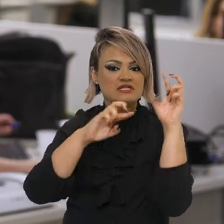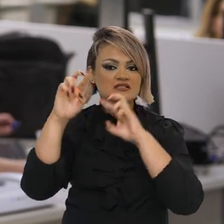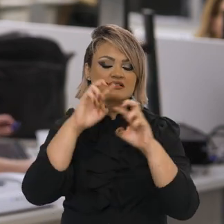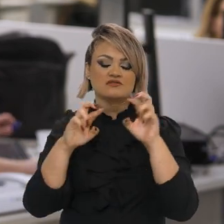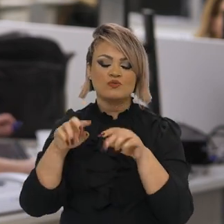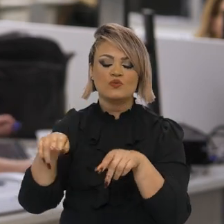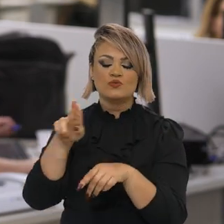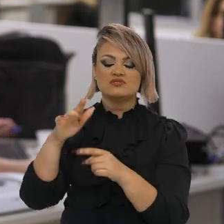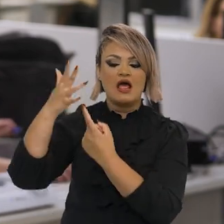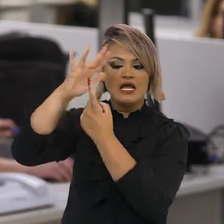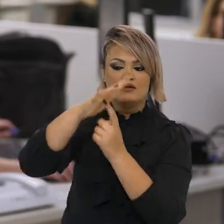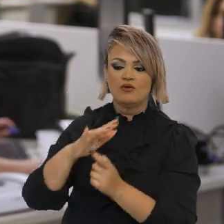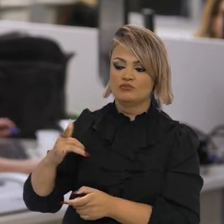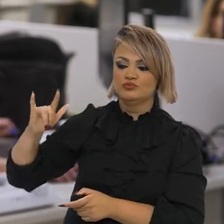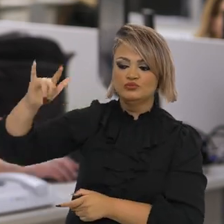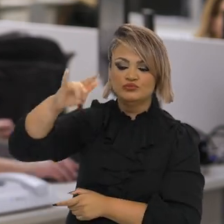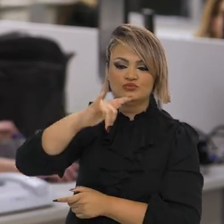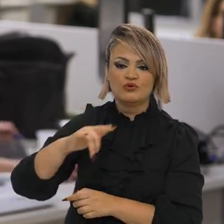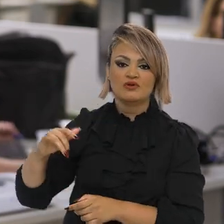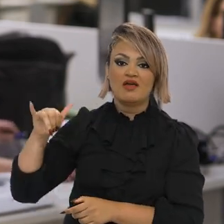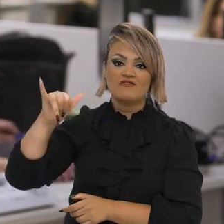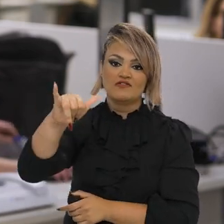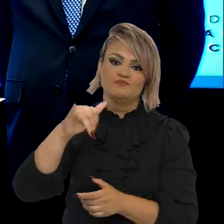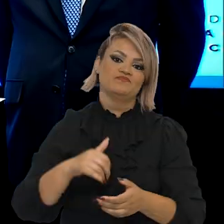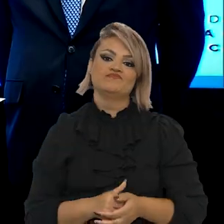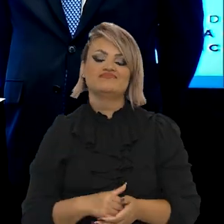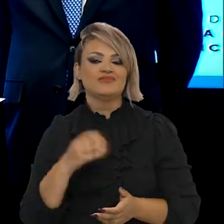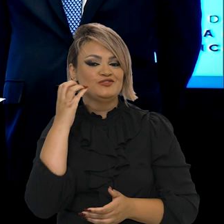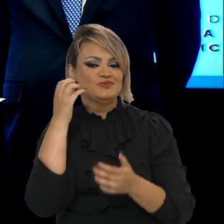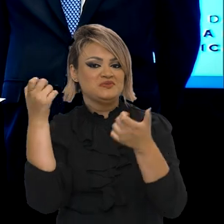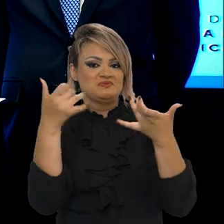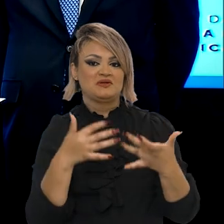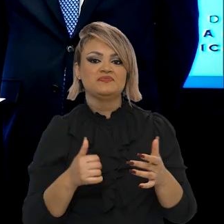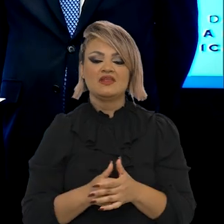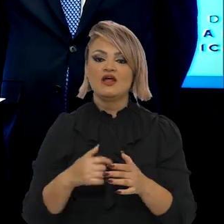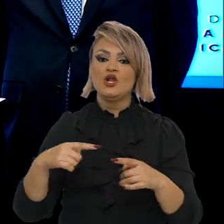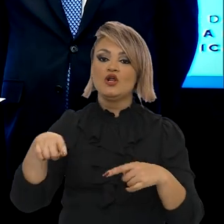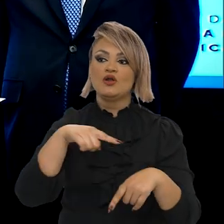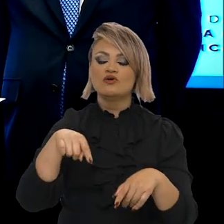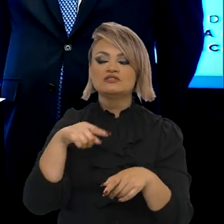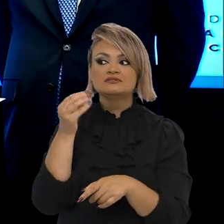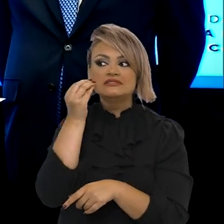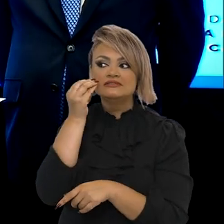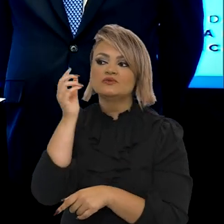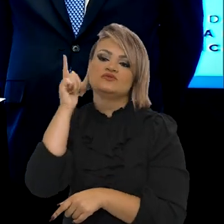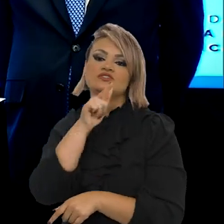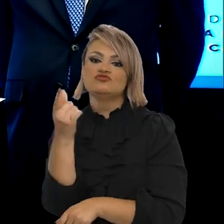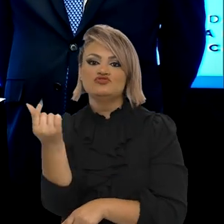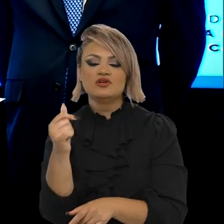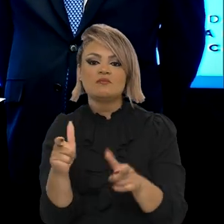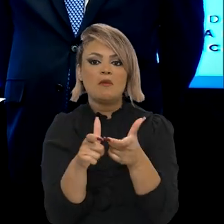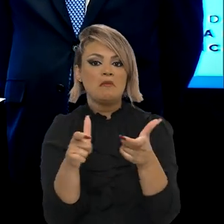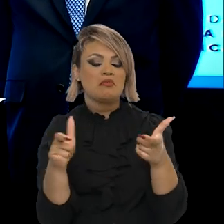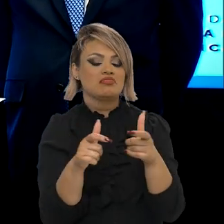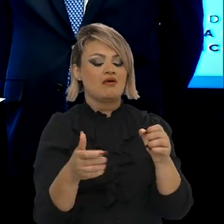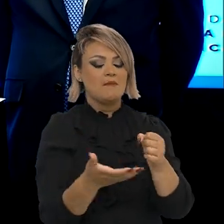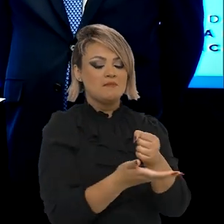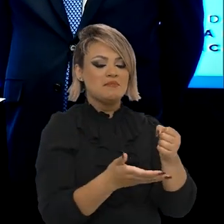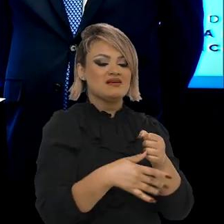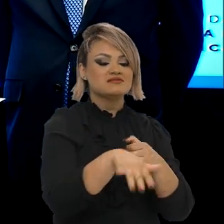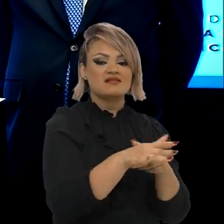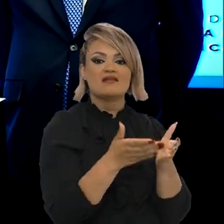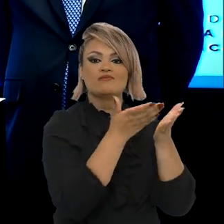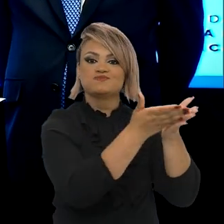com o uso de helicópteros, drones e aeronaves. Nós estamos pleiteando lá recursos para multiplicar bases